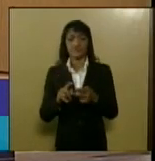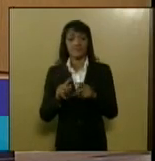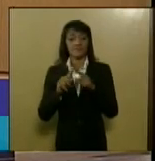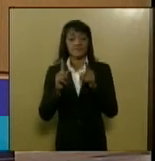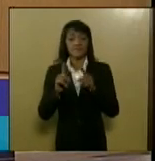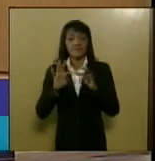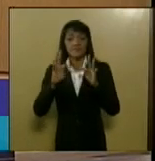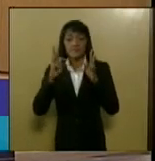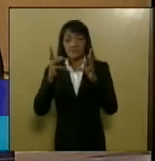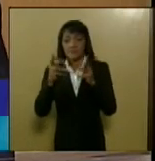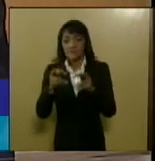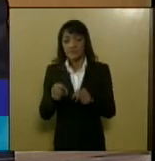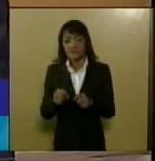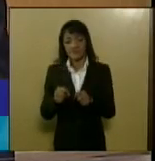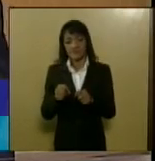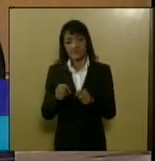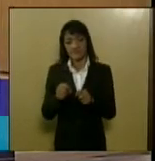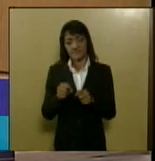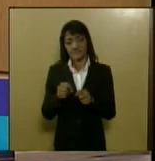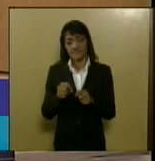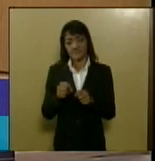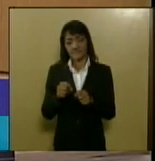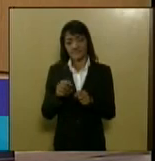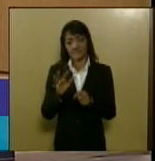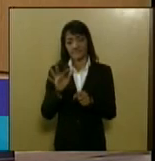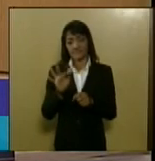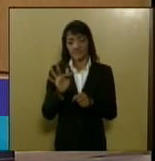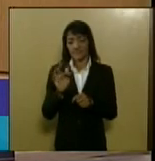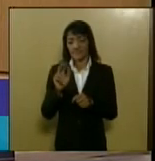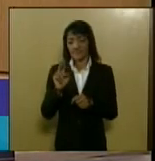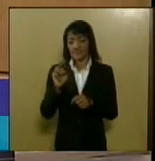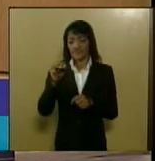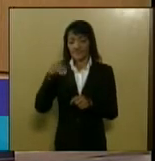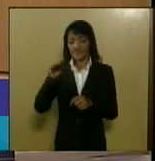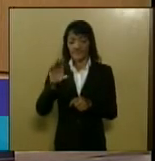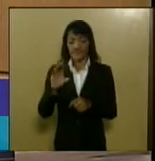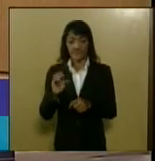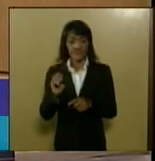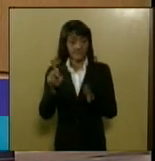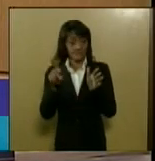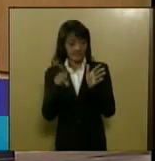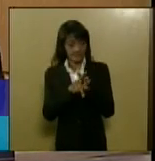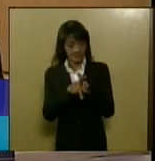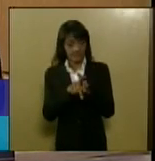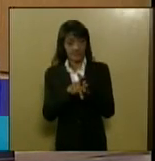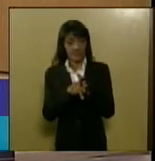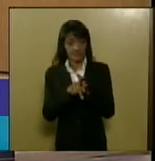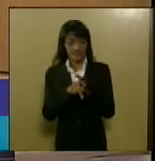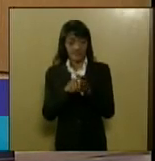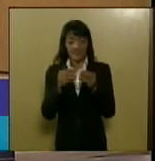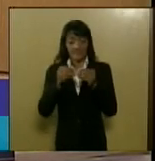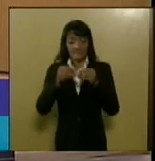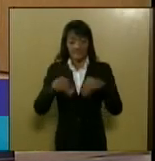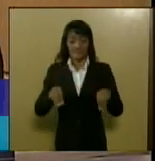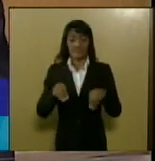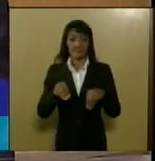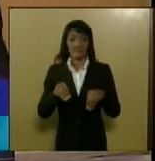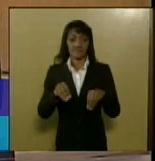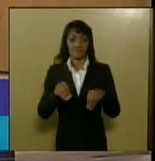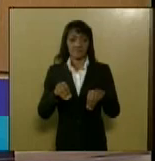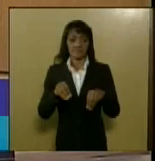mas todos os derivados do tabaco são prejudicial à saúde